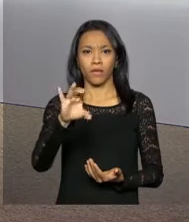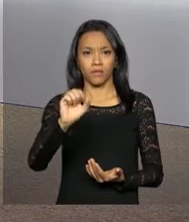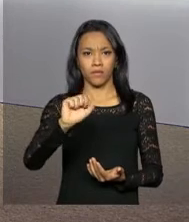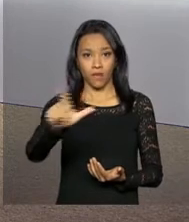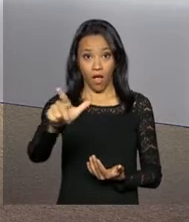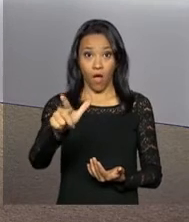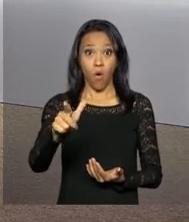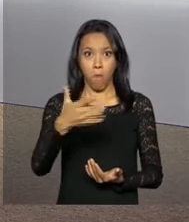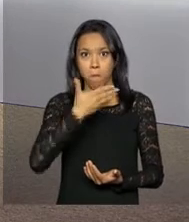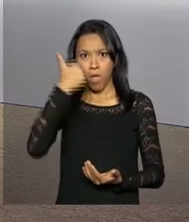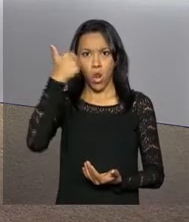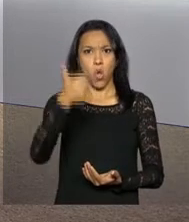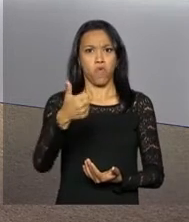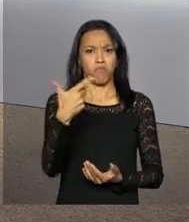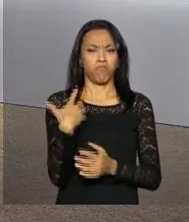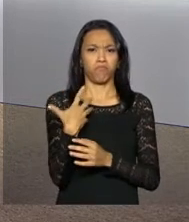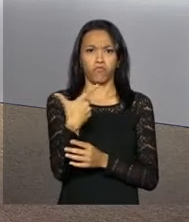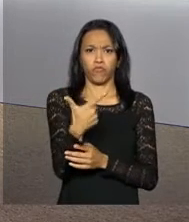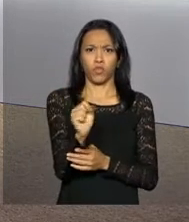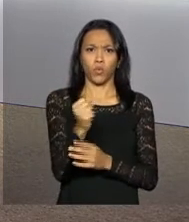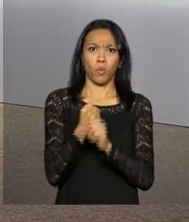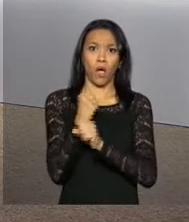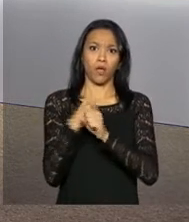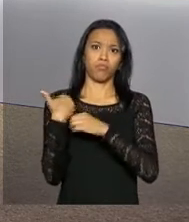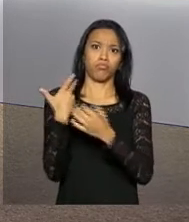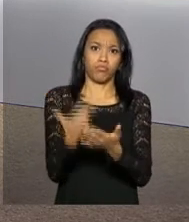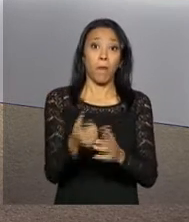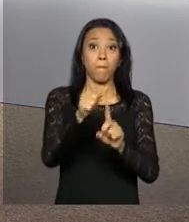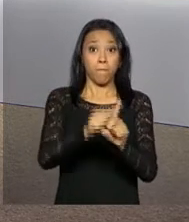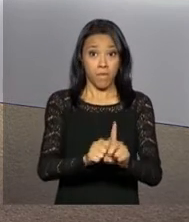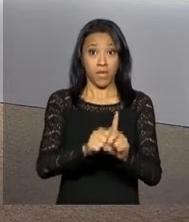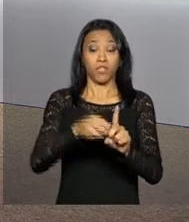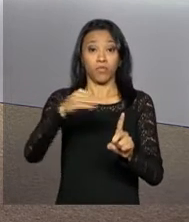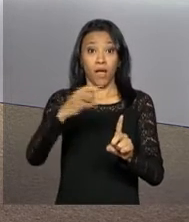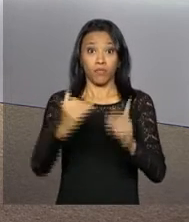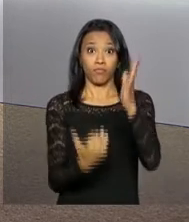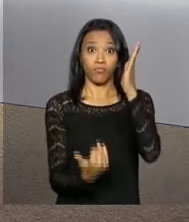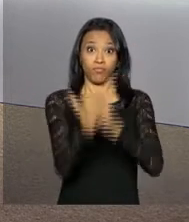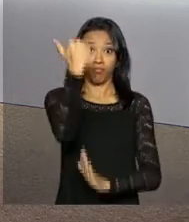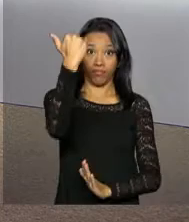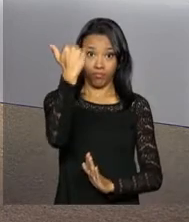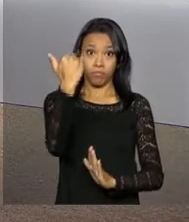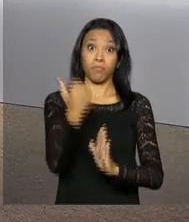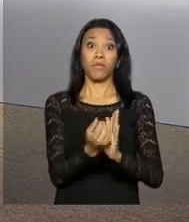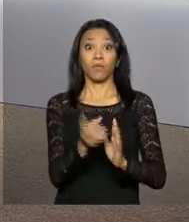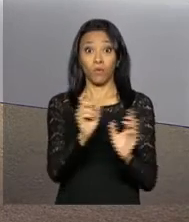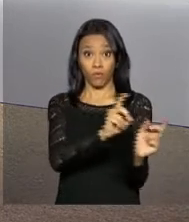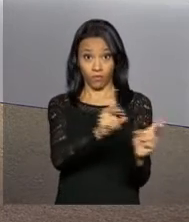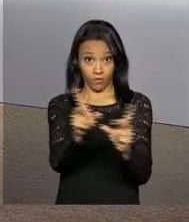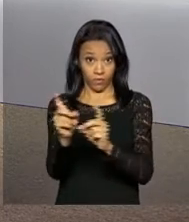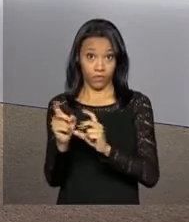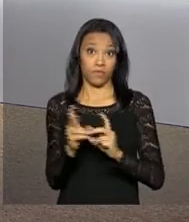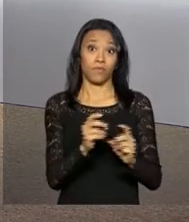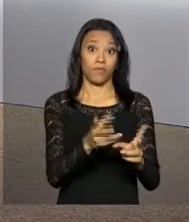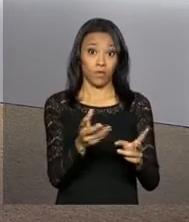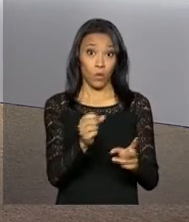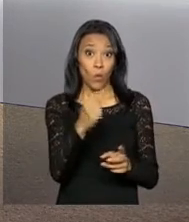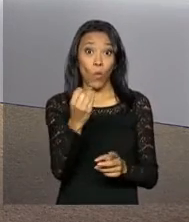28 anos. No mês de março, as exportações superaram as importações em quase 4,5 bilhões de dólares.